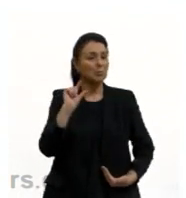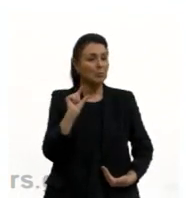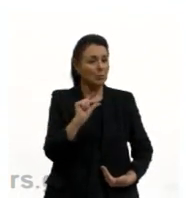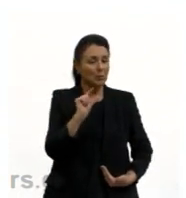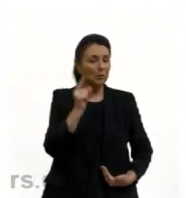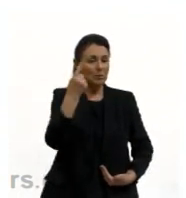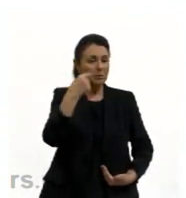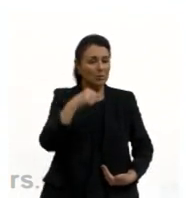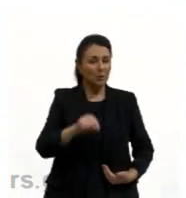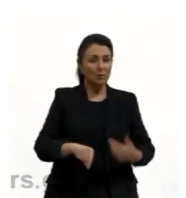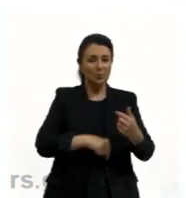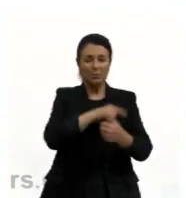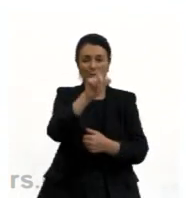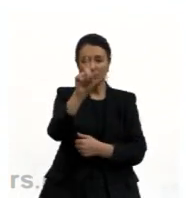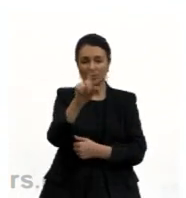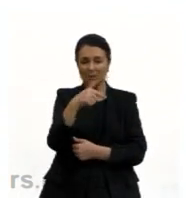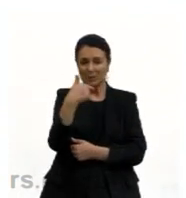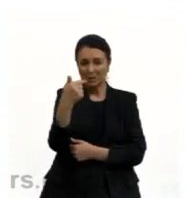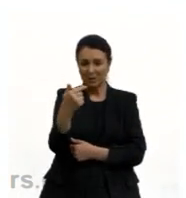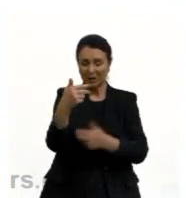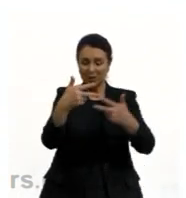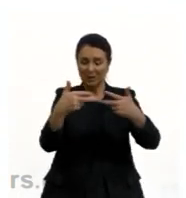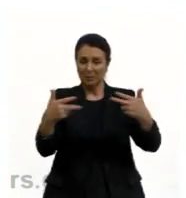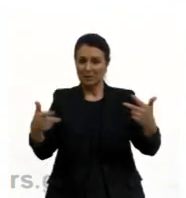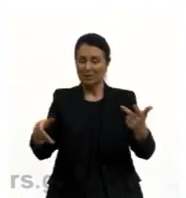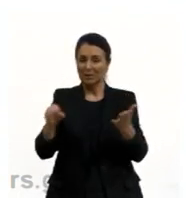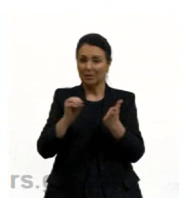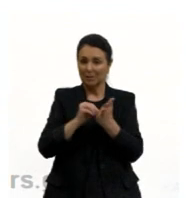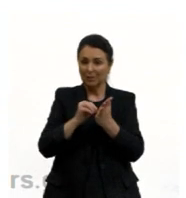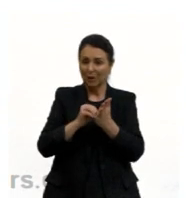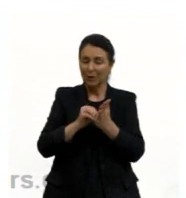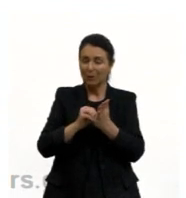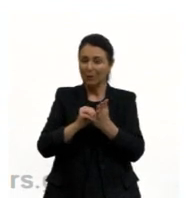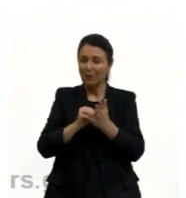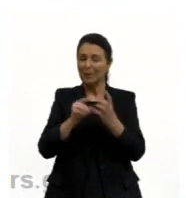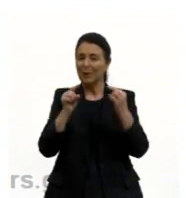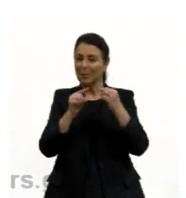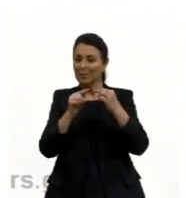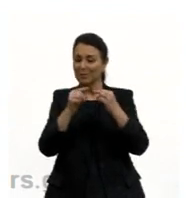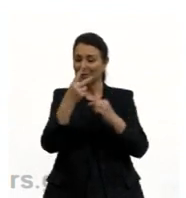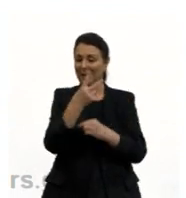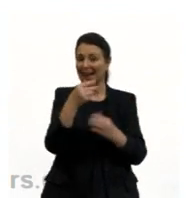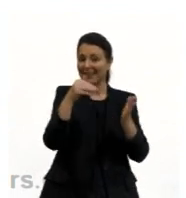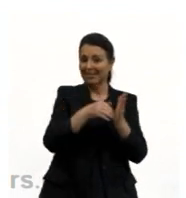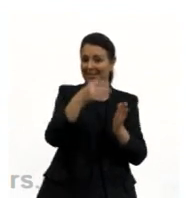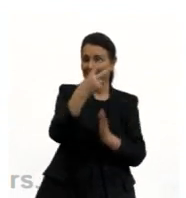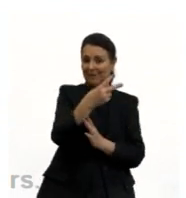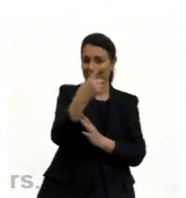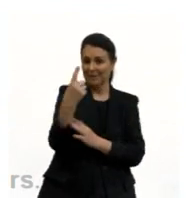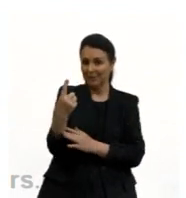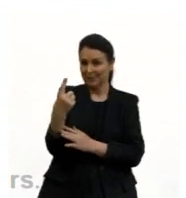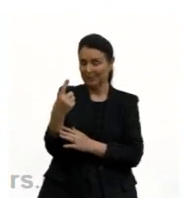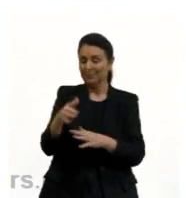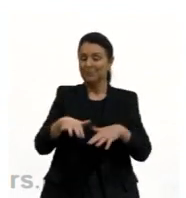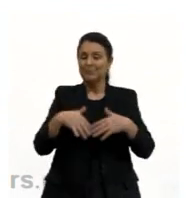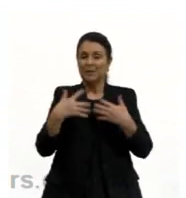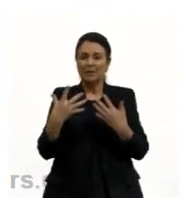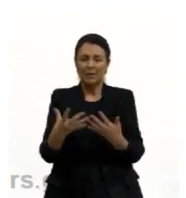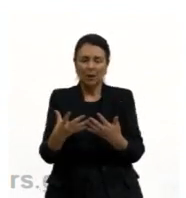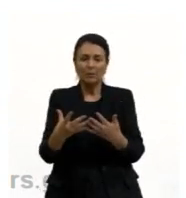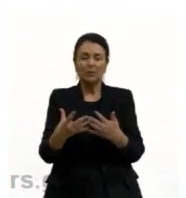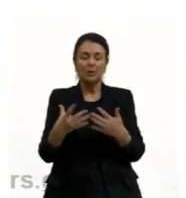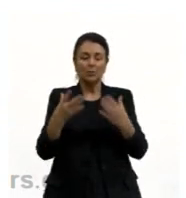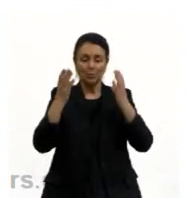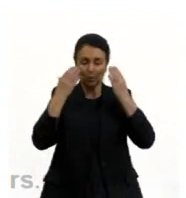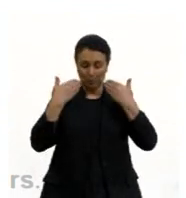de outros 17 elementos que faltam, né, para essa combinação de 21. Assim, então, é preparado